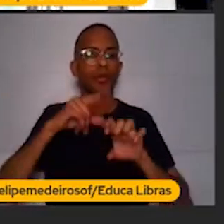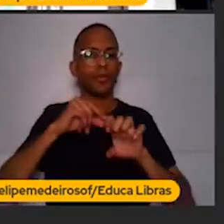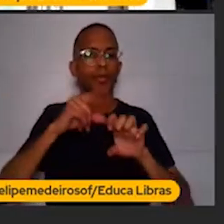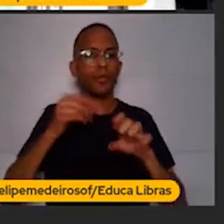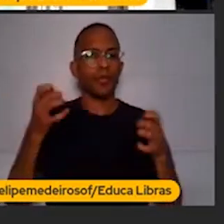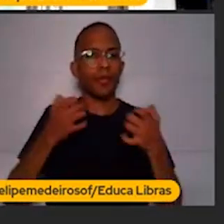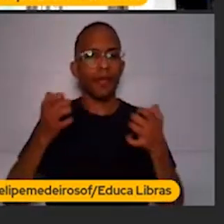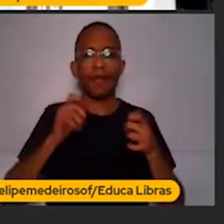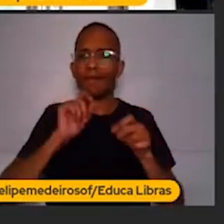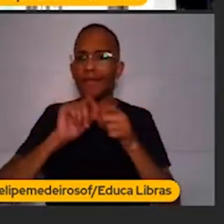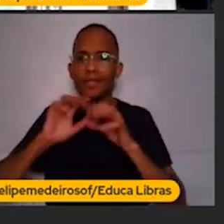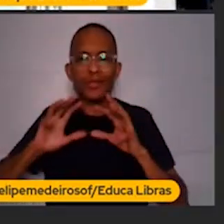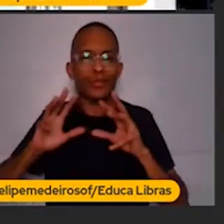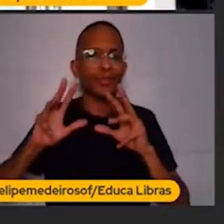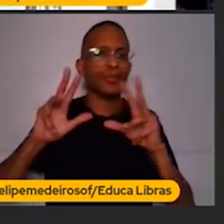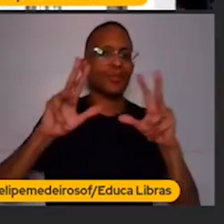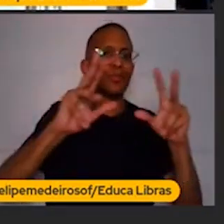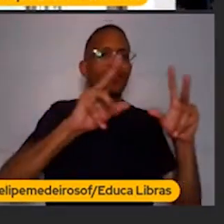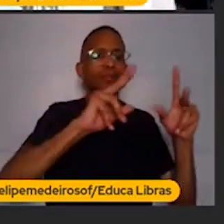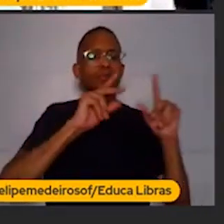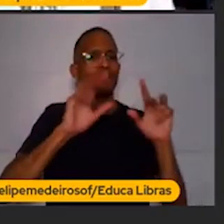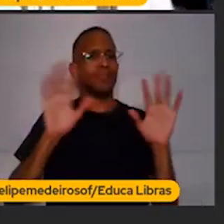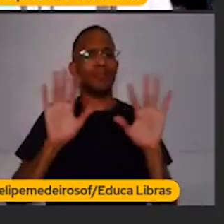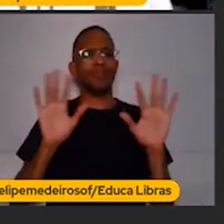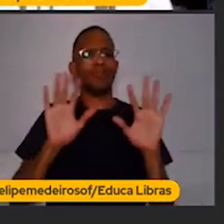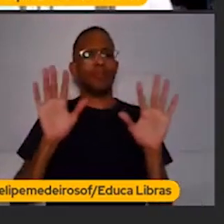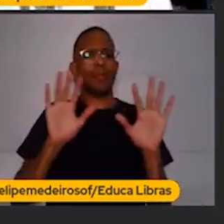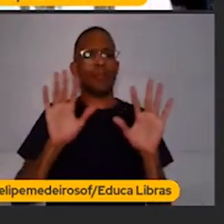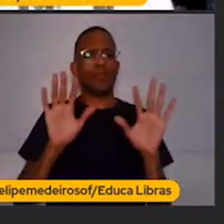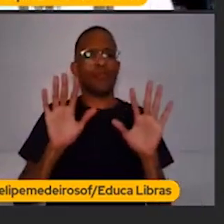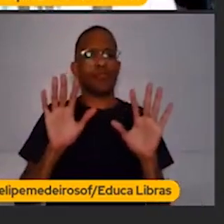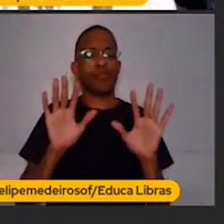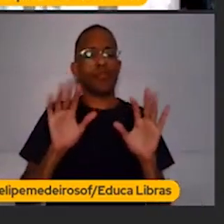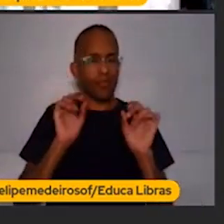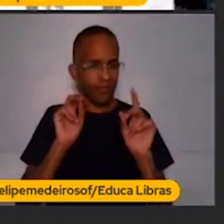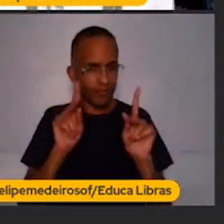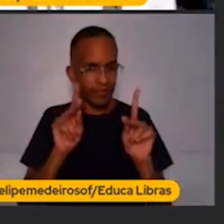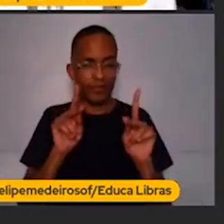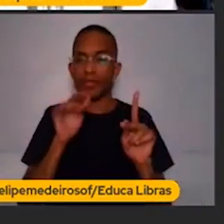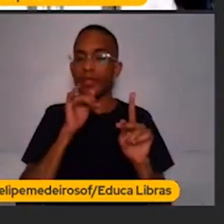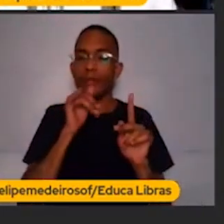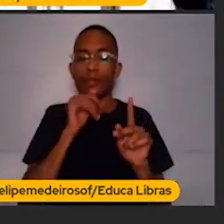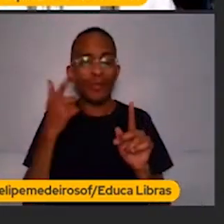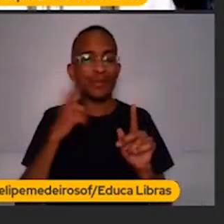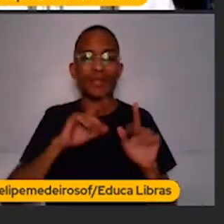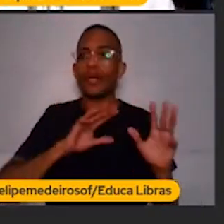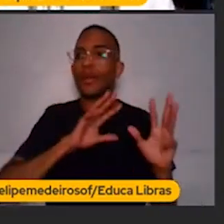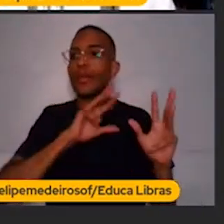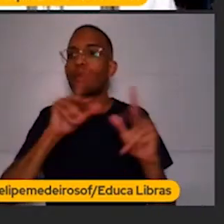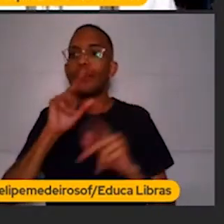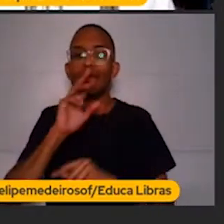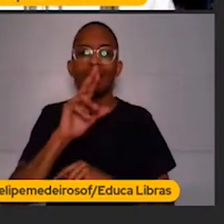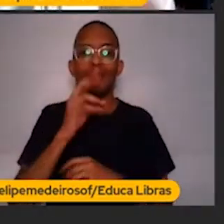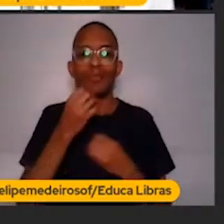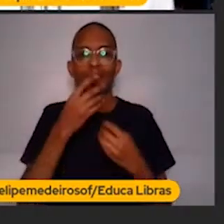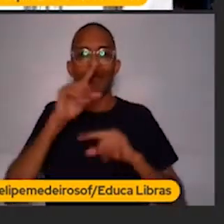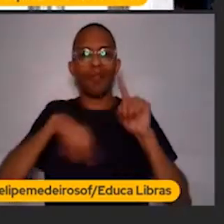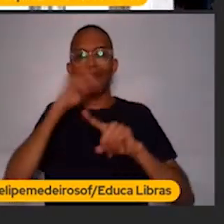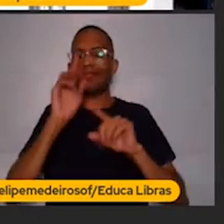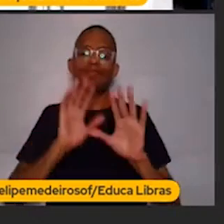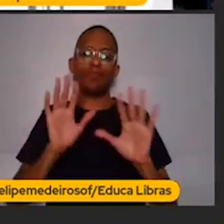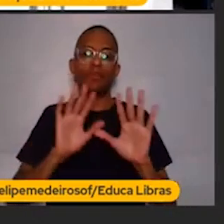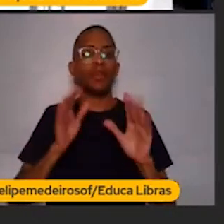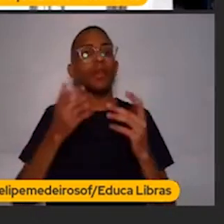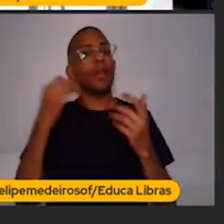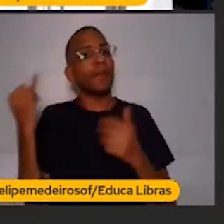absolutamente tudo e atirar para todos os lados. Não vamos conseguir. Tá bom? Não vamos conseguir exatamente o resultado que a gente gostaria. Então, também